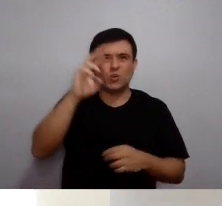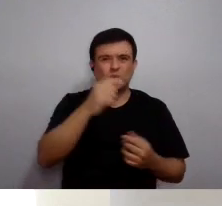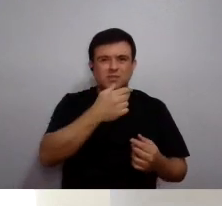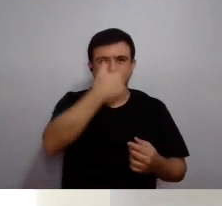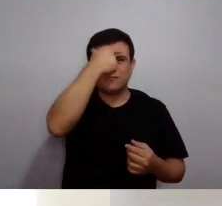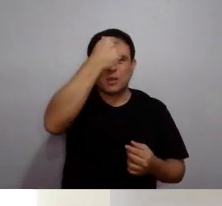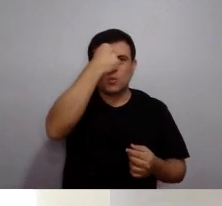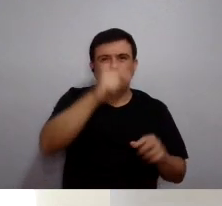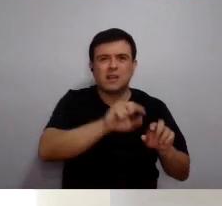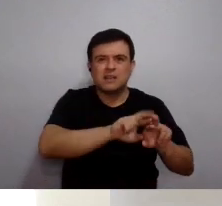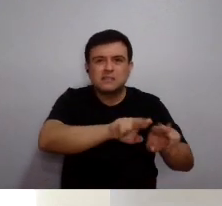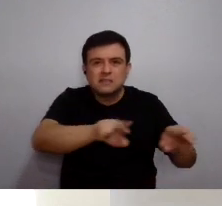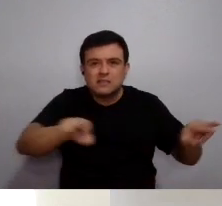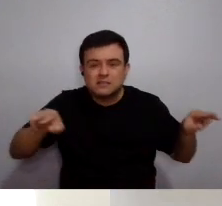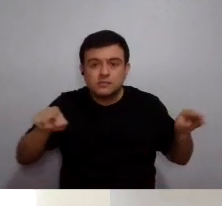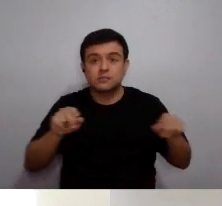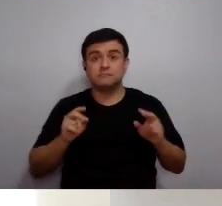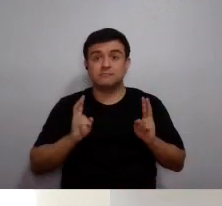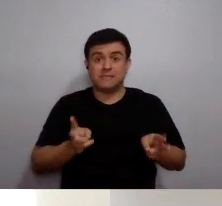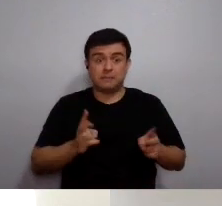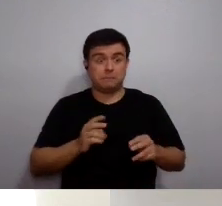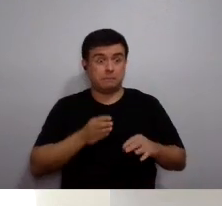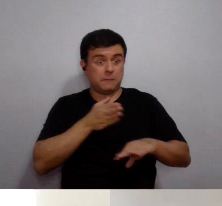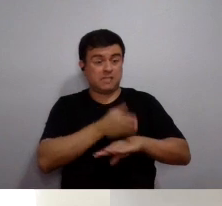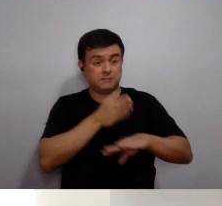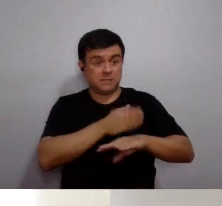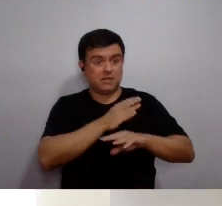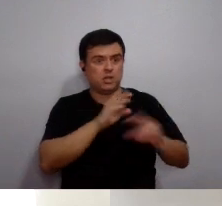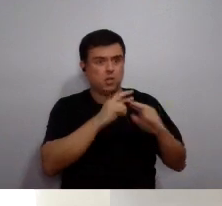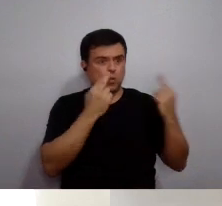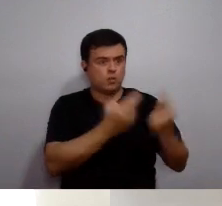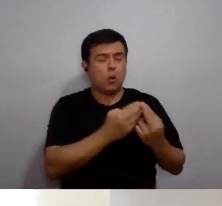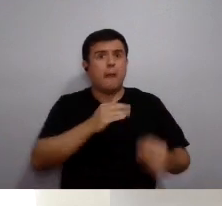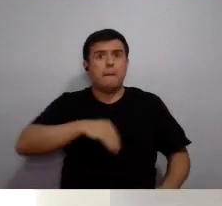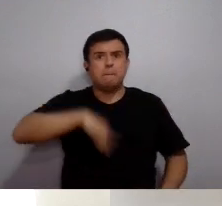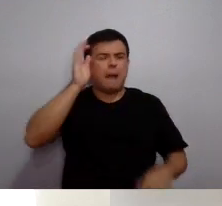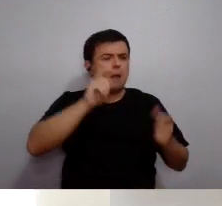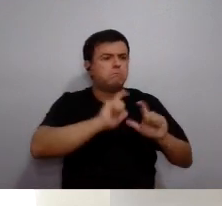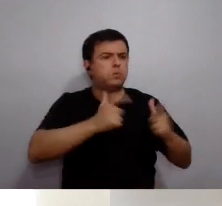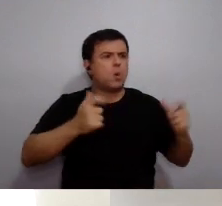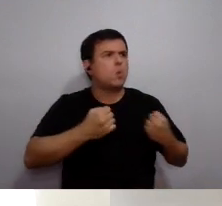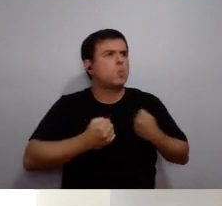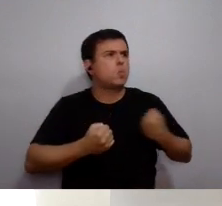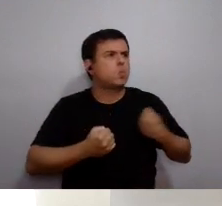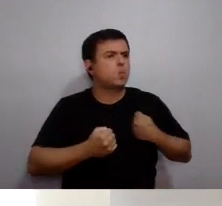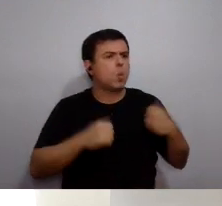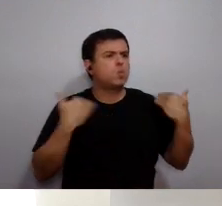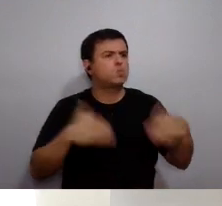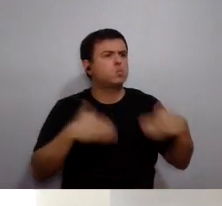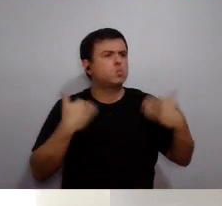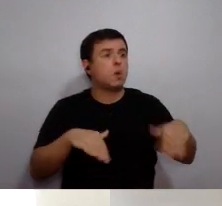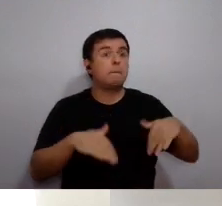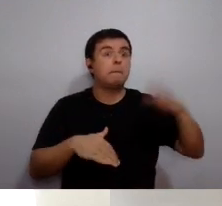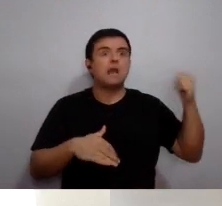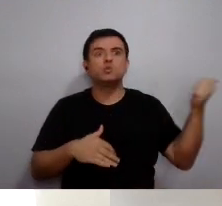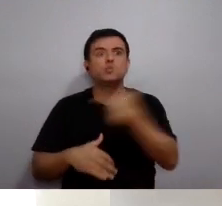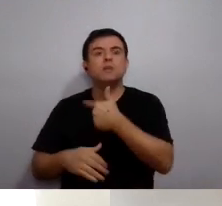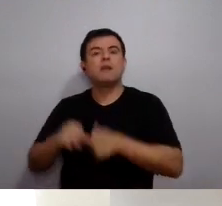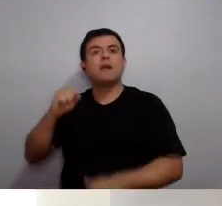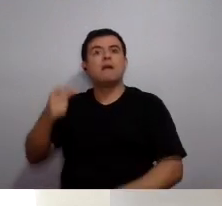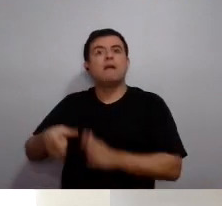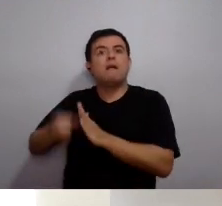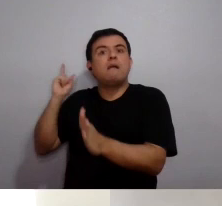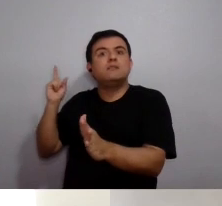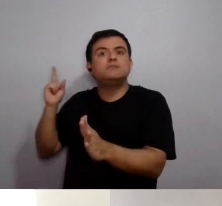participação nestas reuniões é muito maior do que era quando era presencialmente, porque as pessoas estão